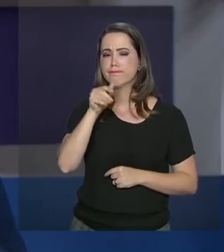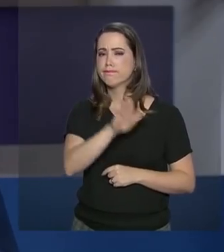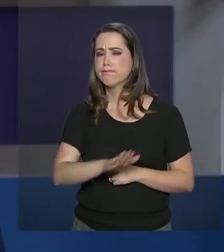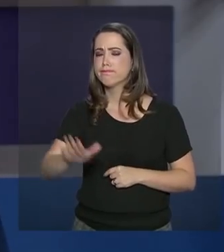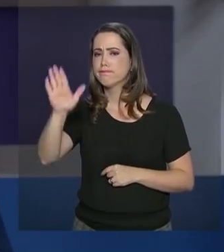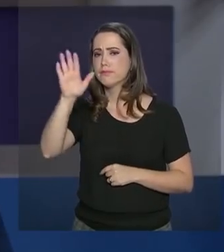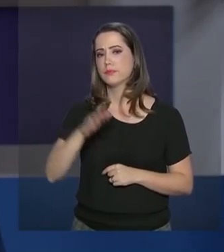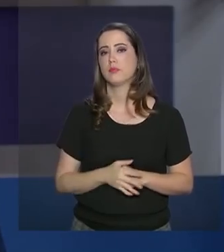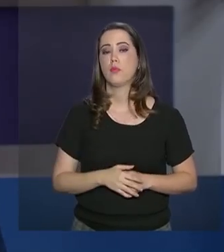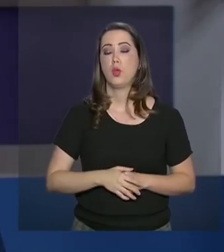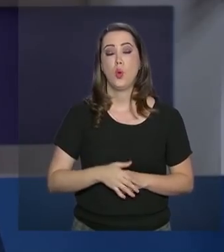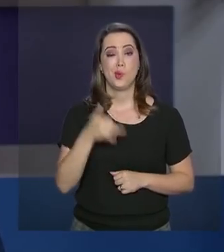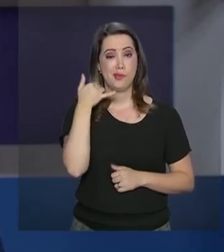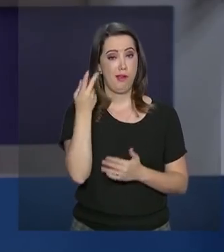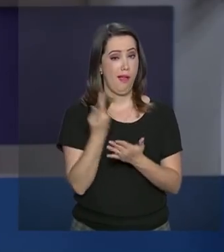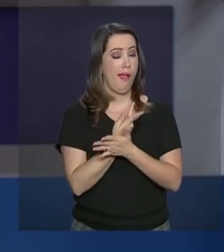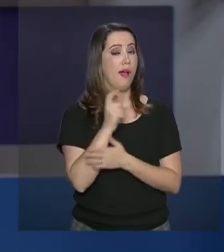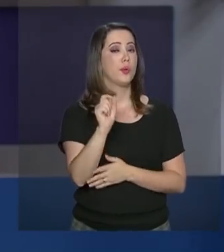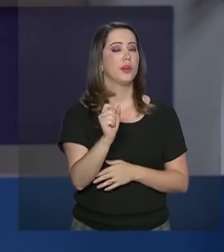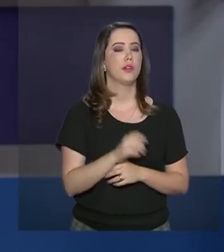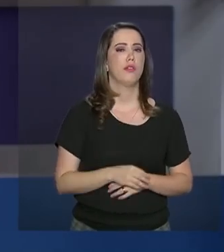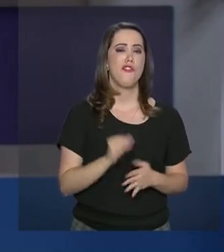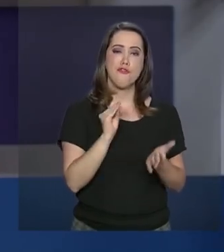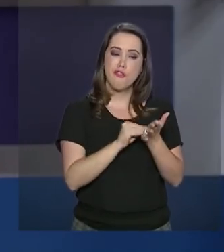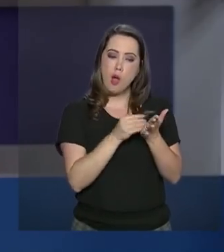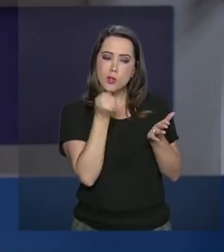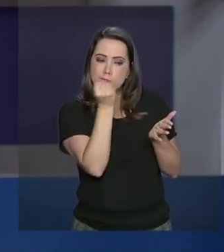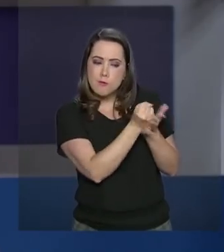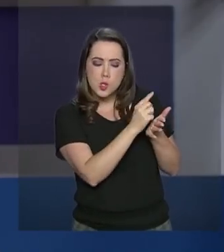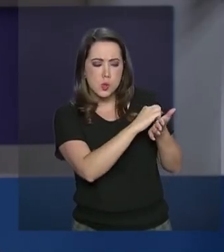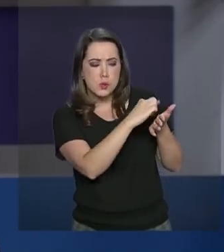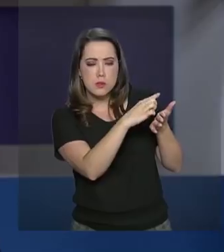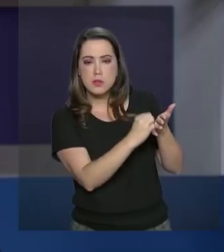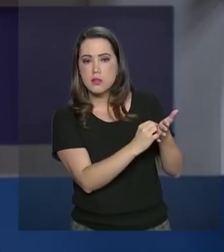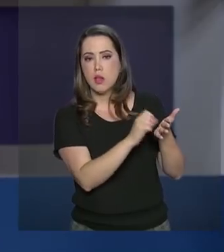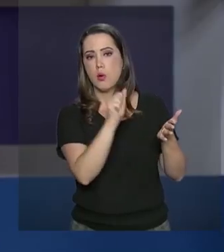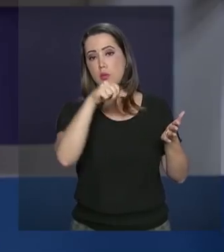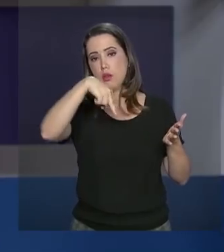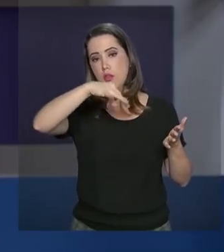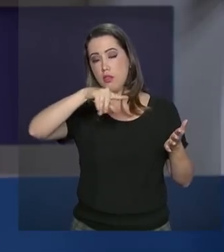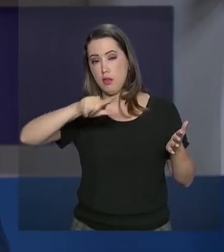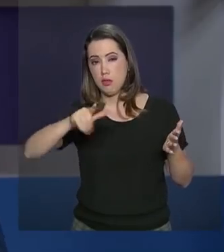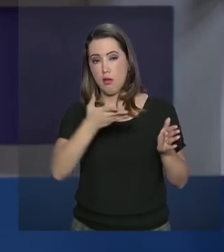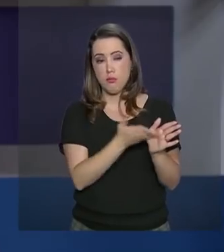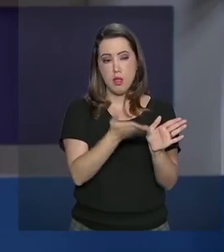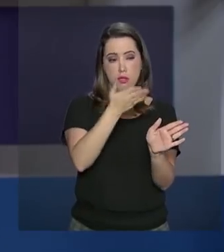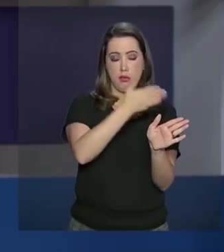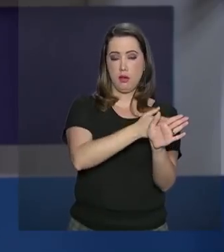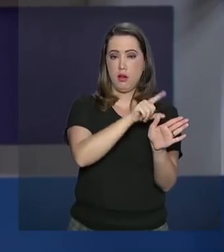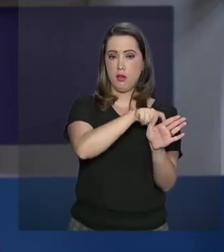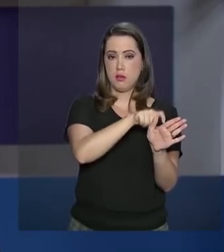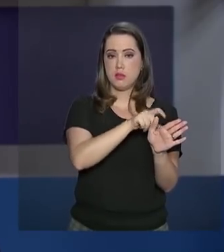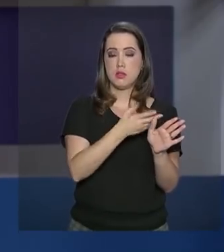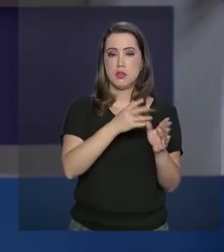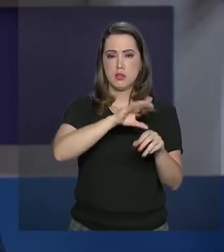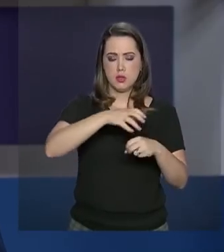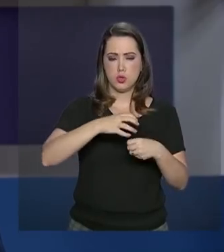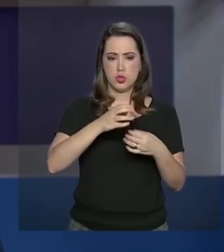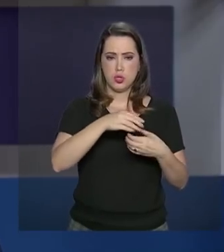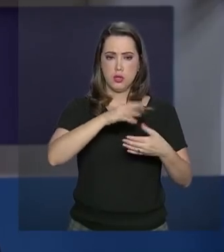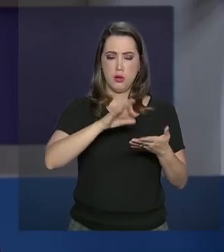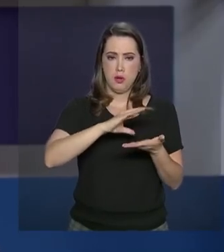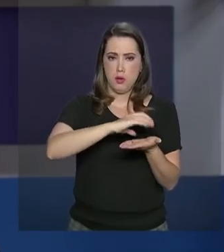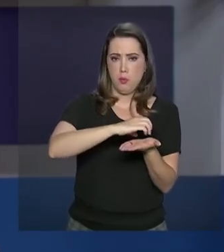O celular irregular é aquele que não tem o selo da Anatel, que normalmente fica na parte de trás do aparelho, na bateria. Um